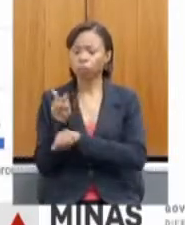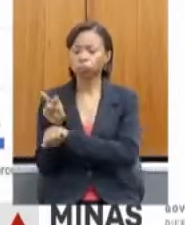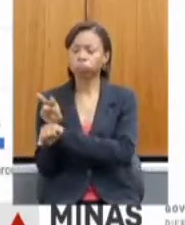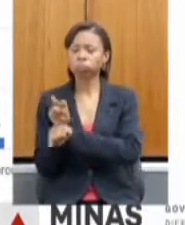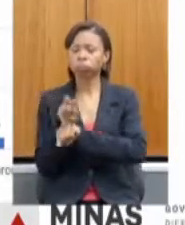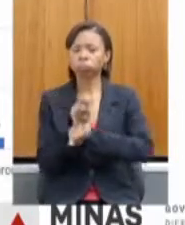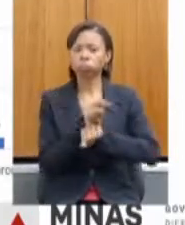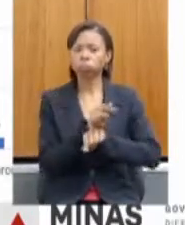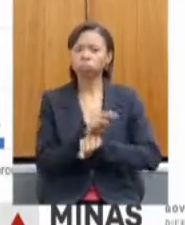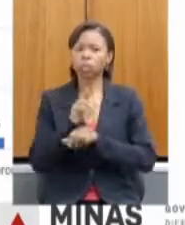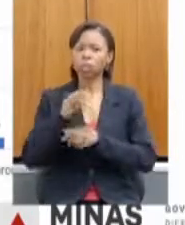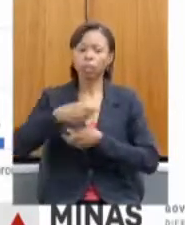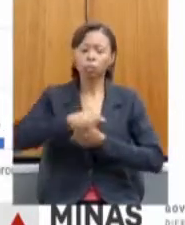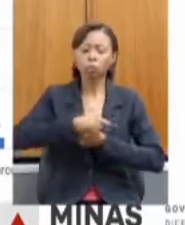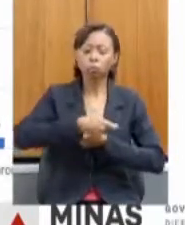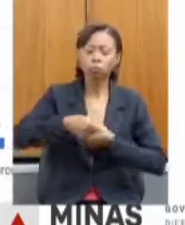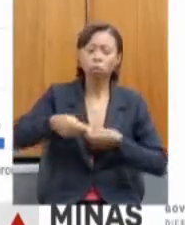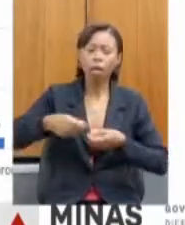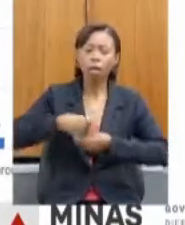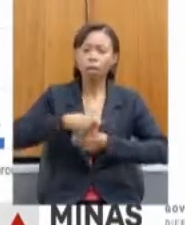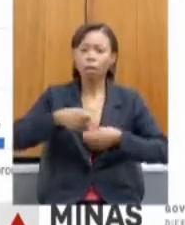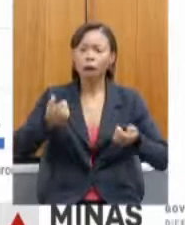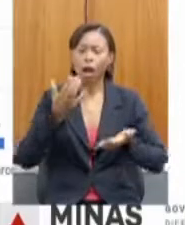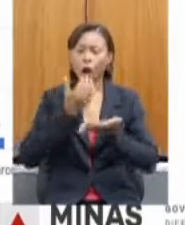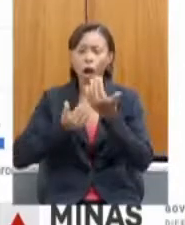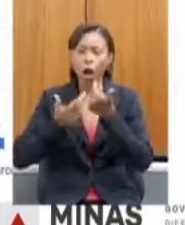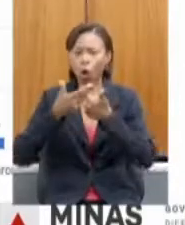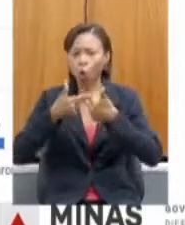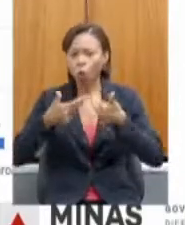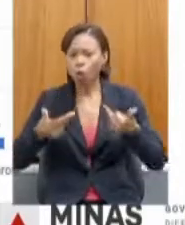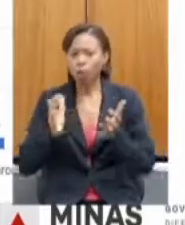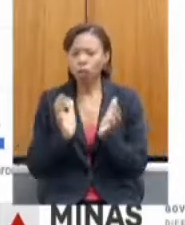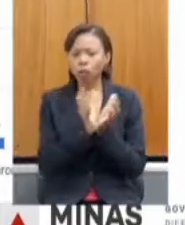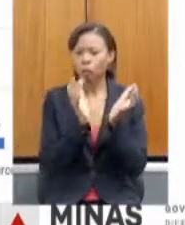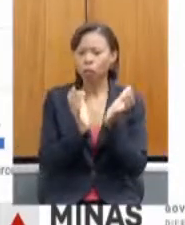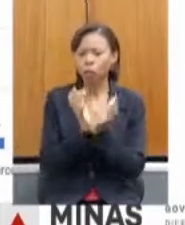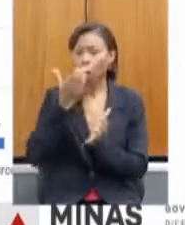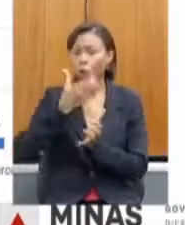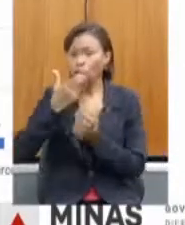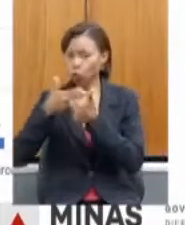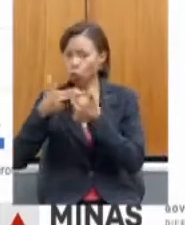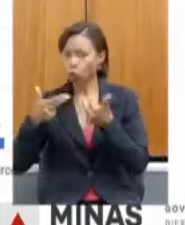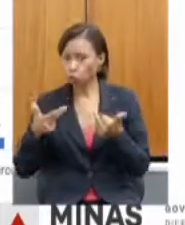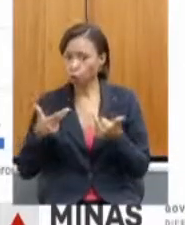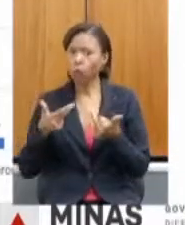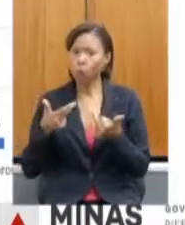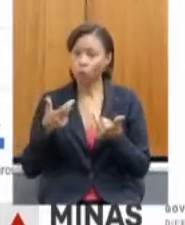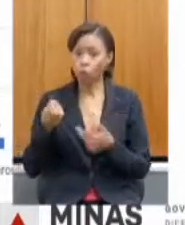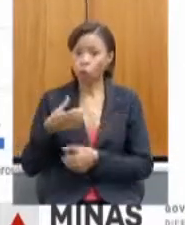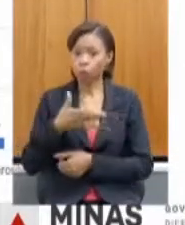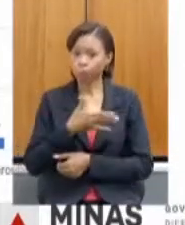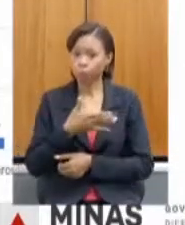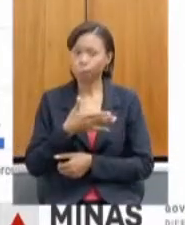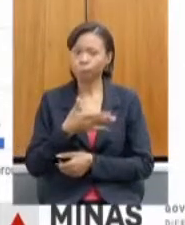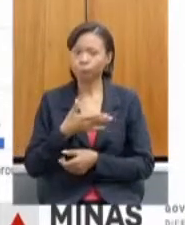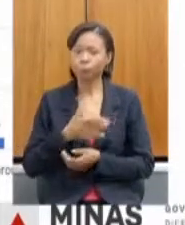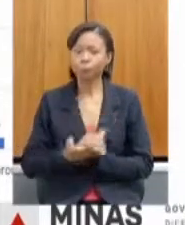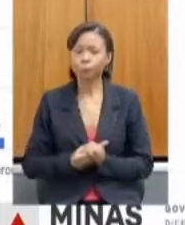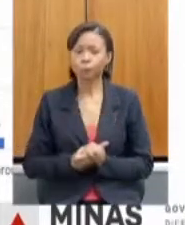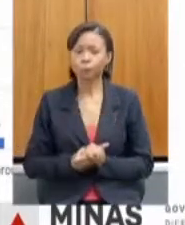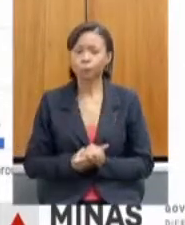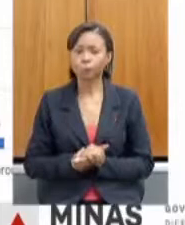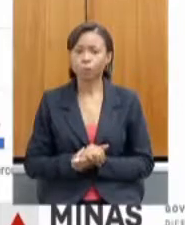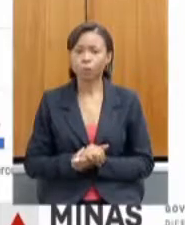abastecimento de produção de alimentos, de hortaliças e frutas, alimentos frescos, que é normalmente